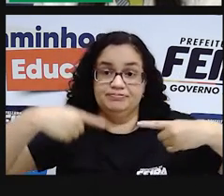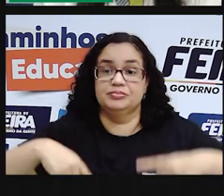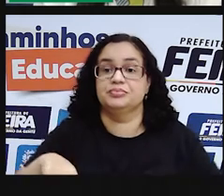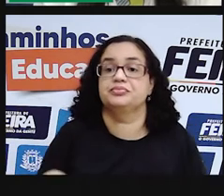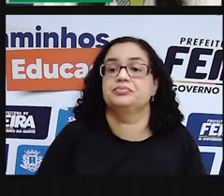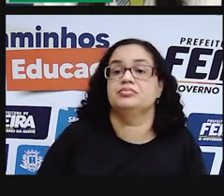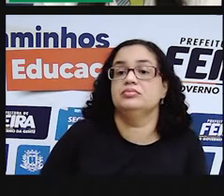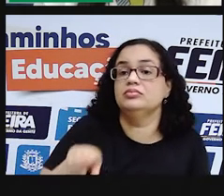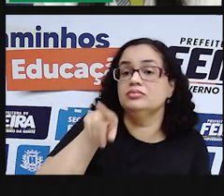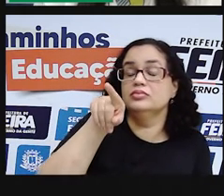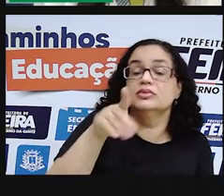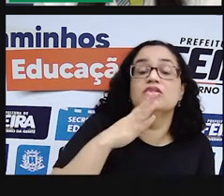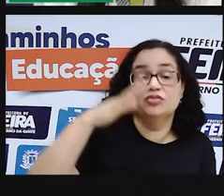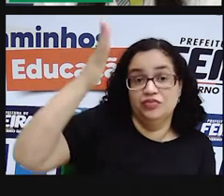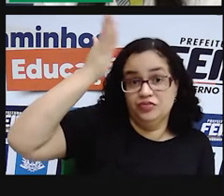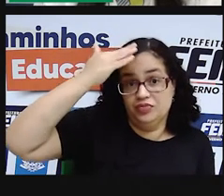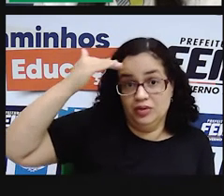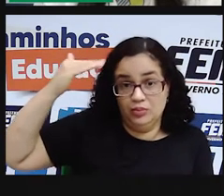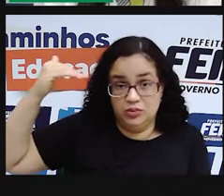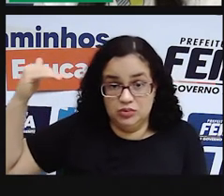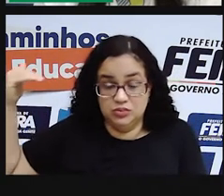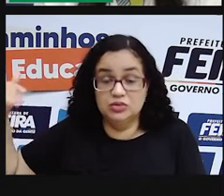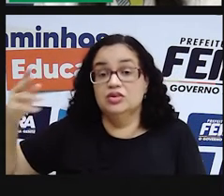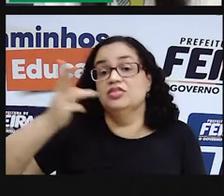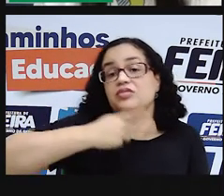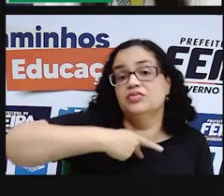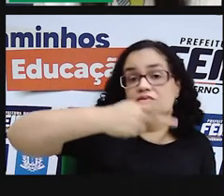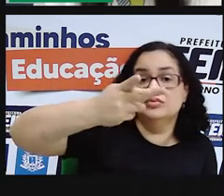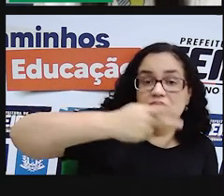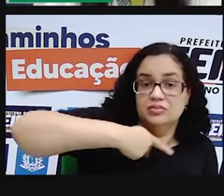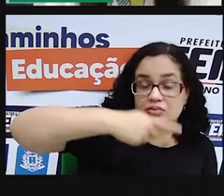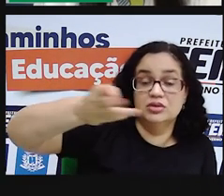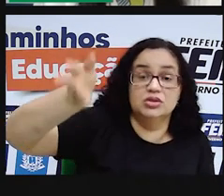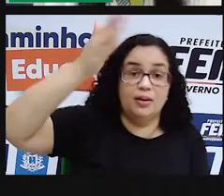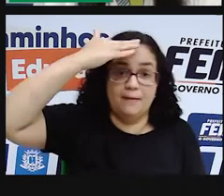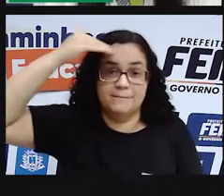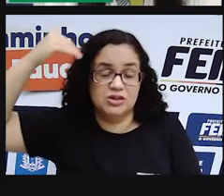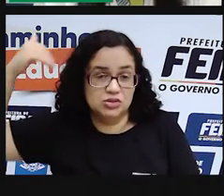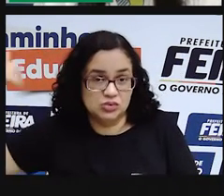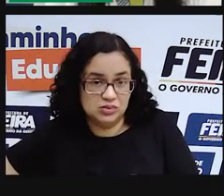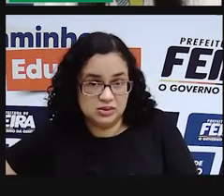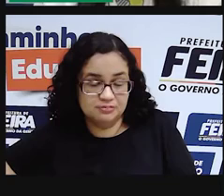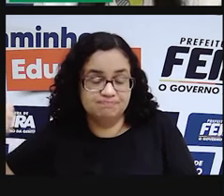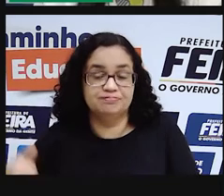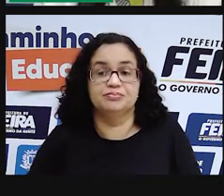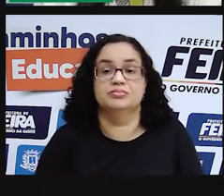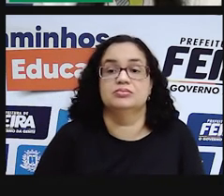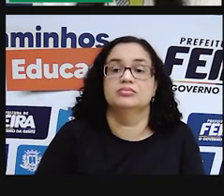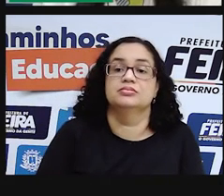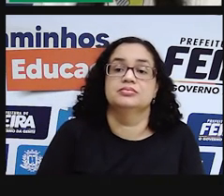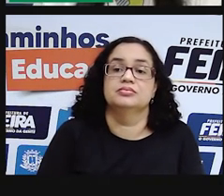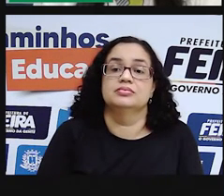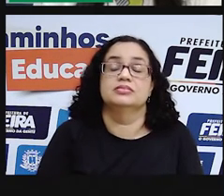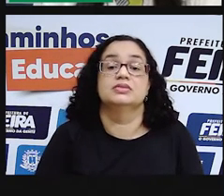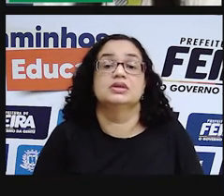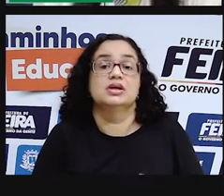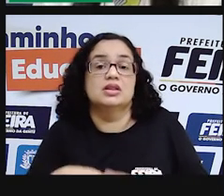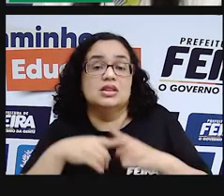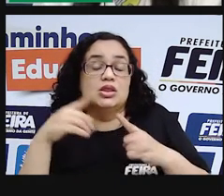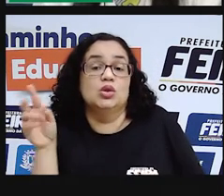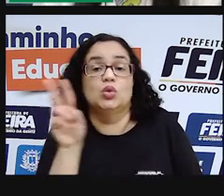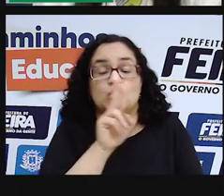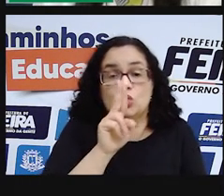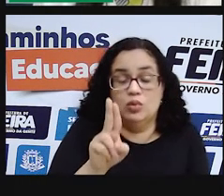lago também bastante famoso, né? Visitado por pontos, por turistas, é um ponto turístico. Para ser